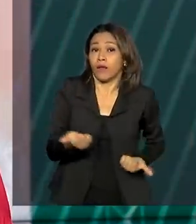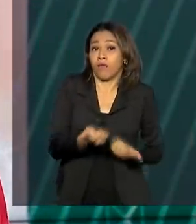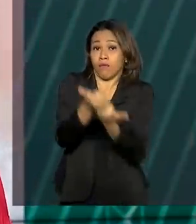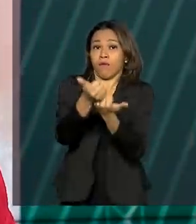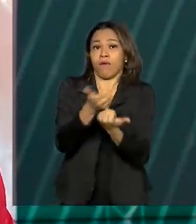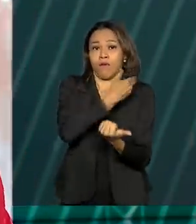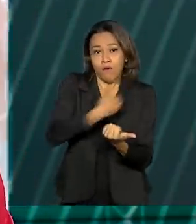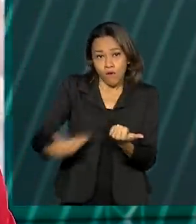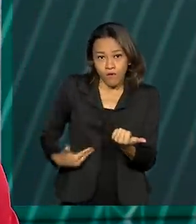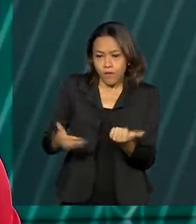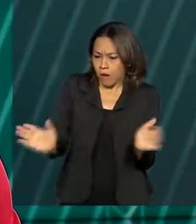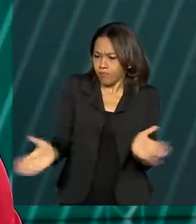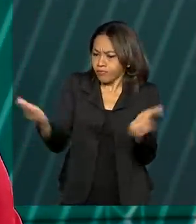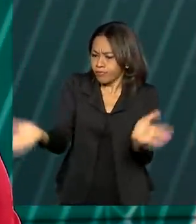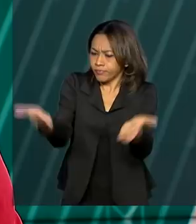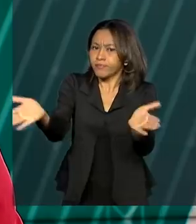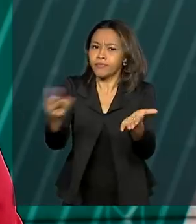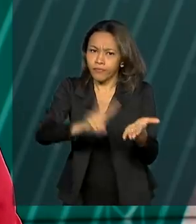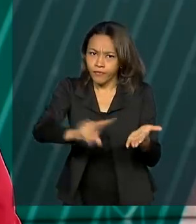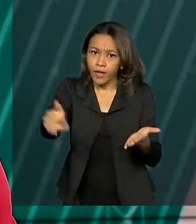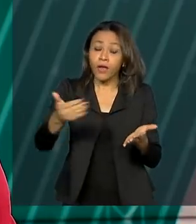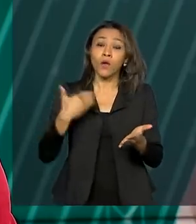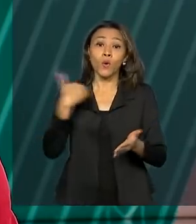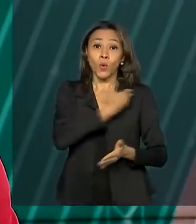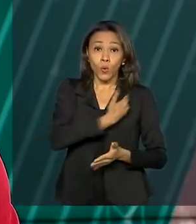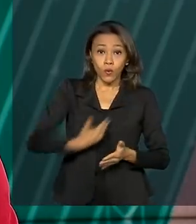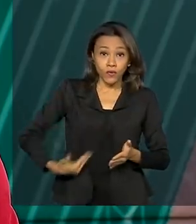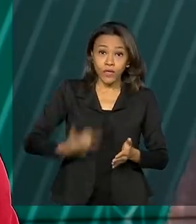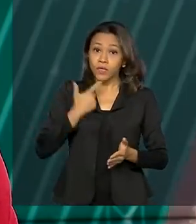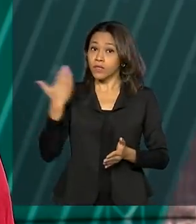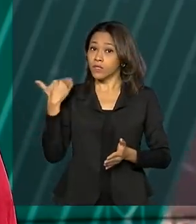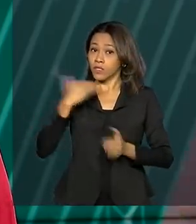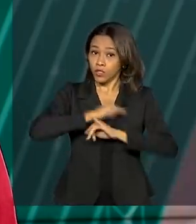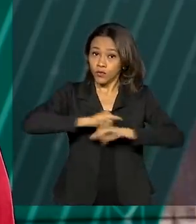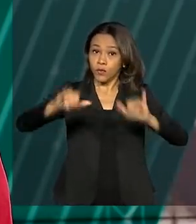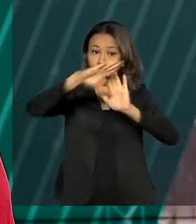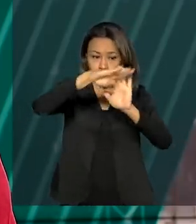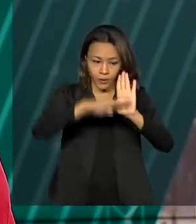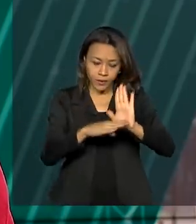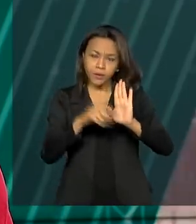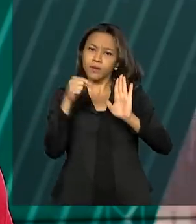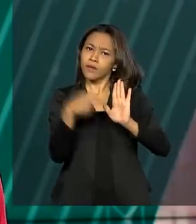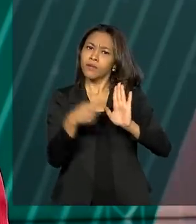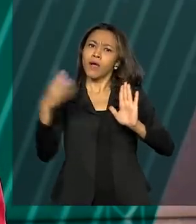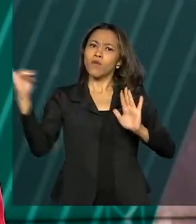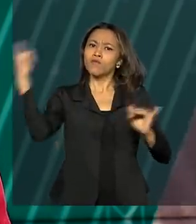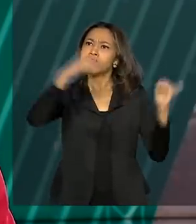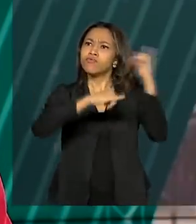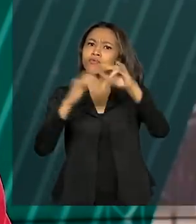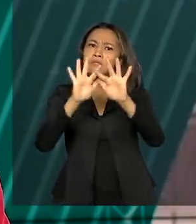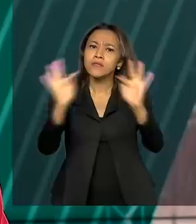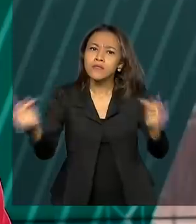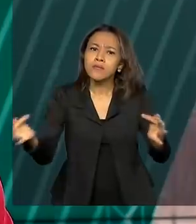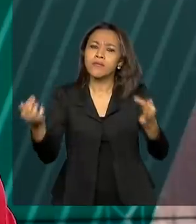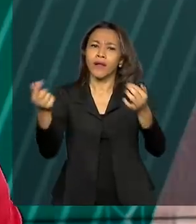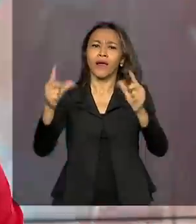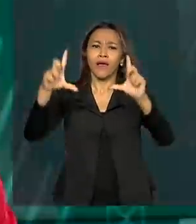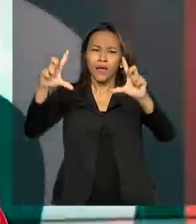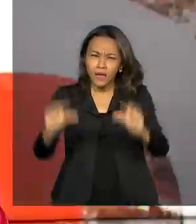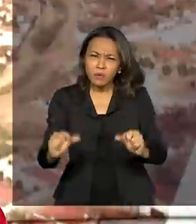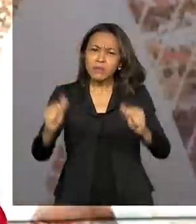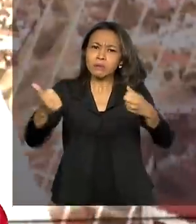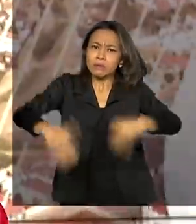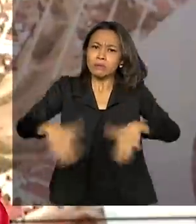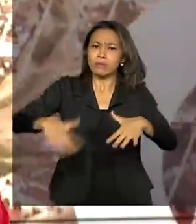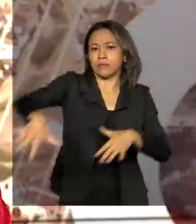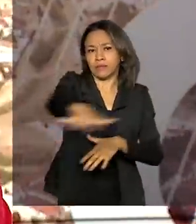alavancar os negócios. O governo lançou o programa Voo Simples para simplificar as operações e reduzir custos do setor